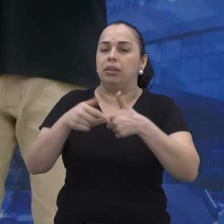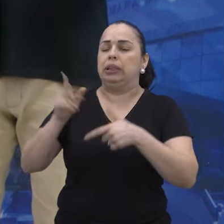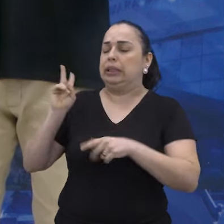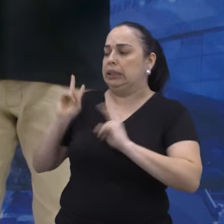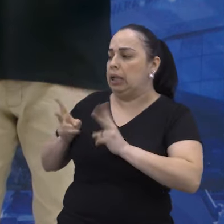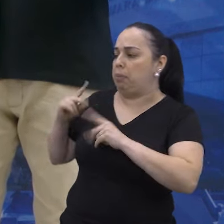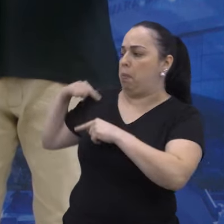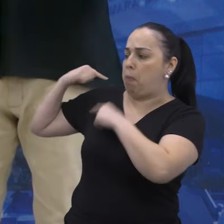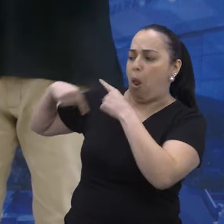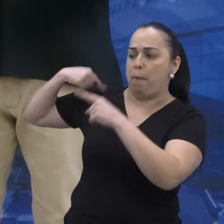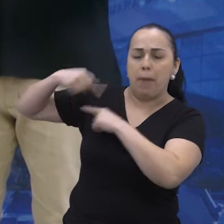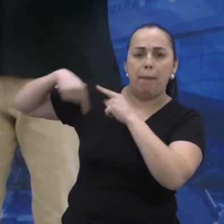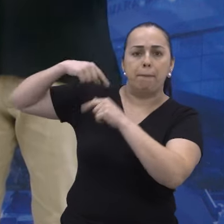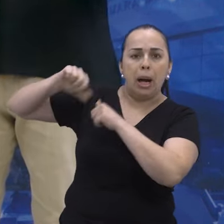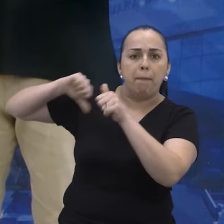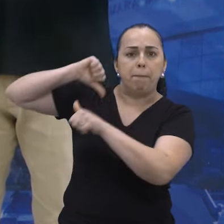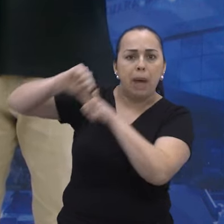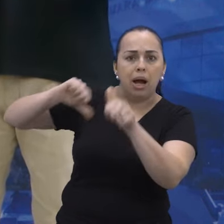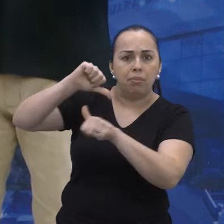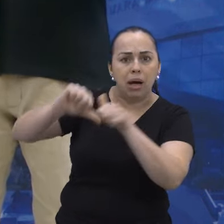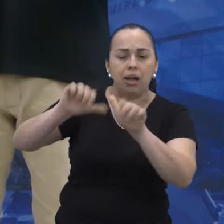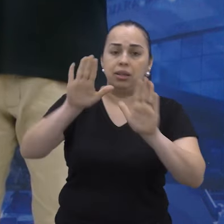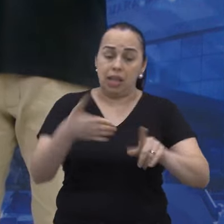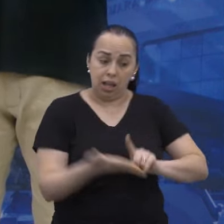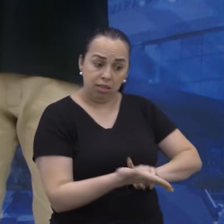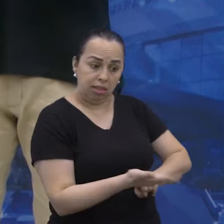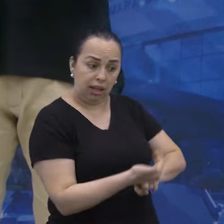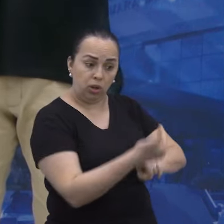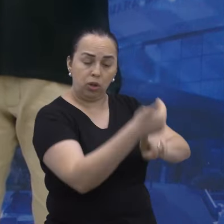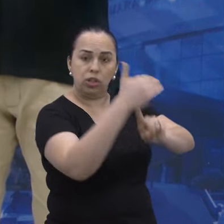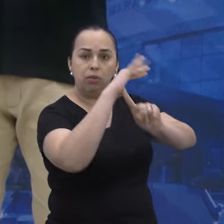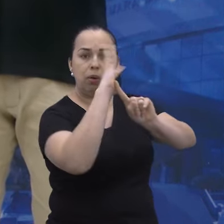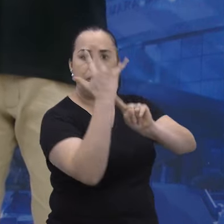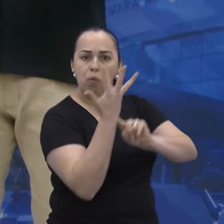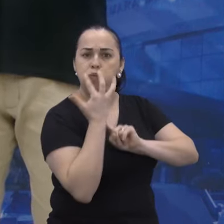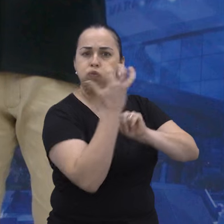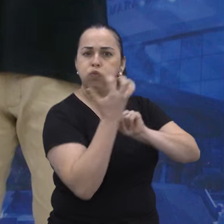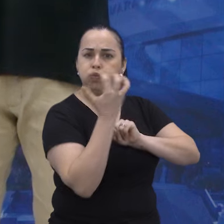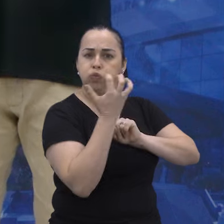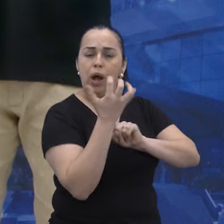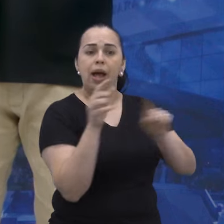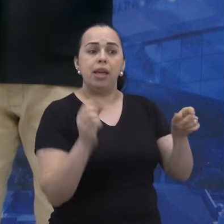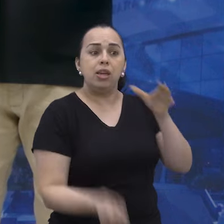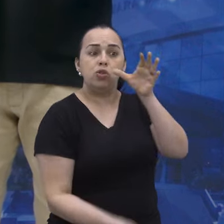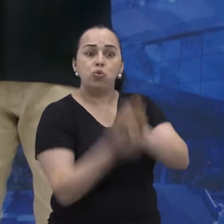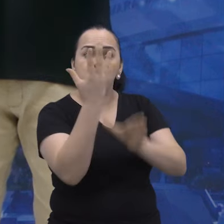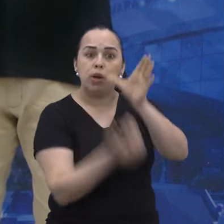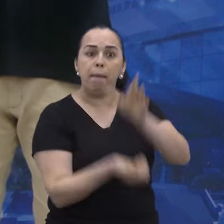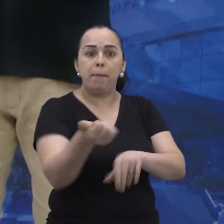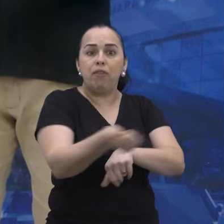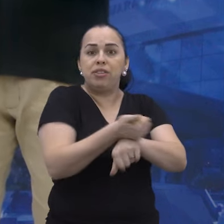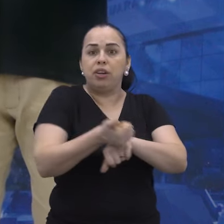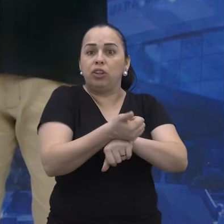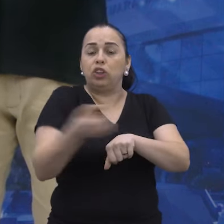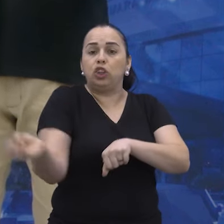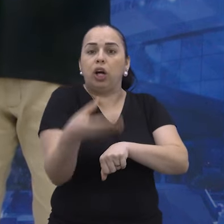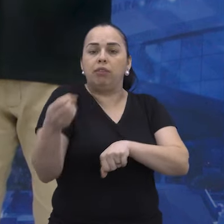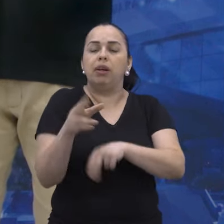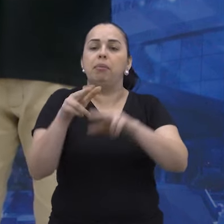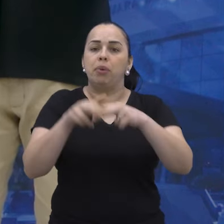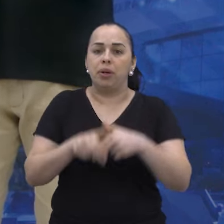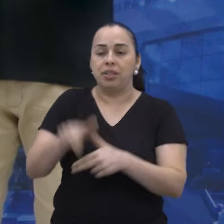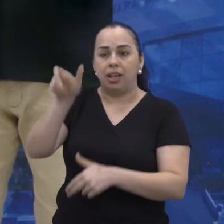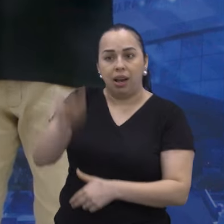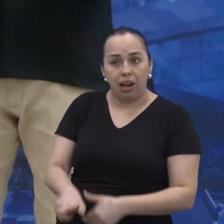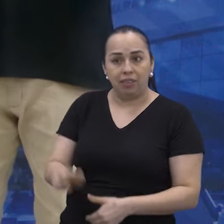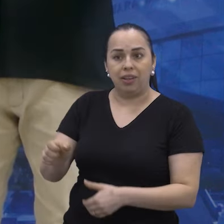por constantes transformações e a tecnologia sempre vai trazendo novas profissões. E quem vai trazer mais informações